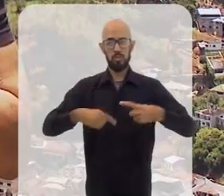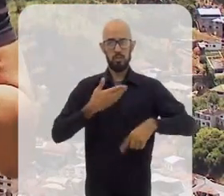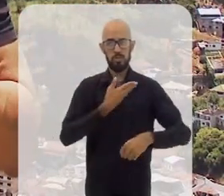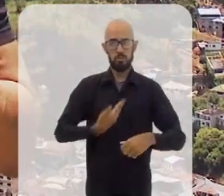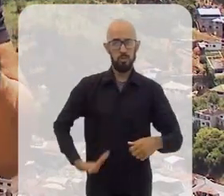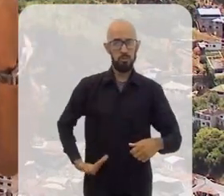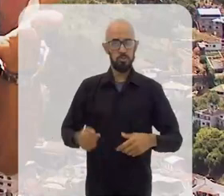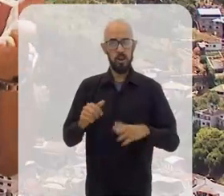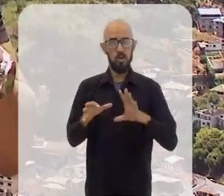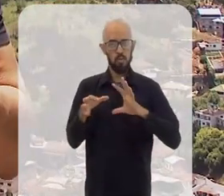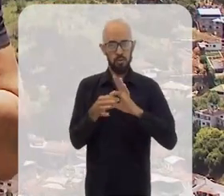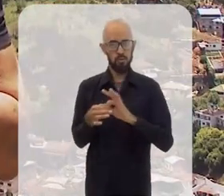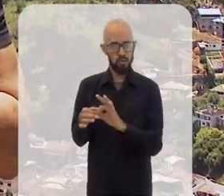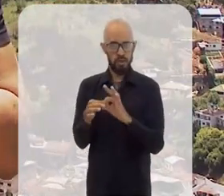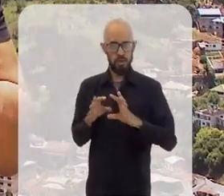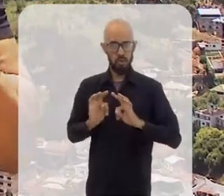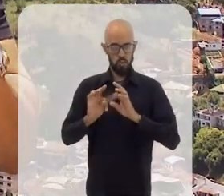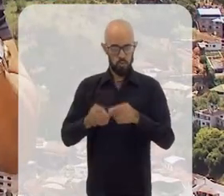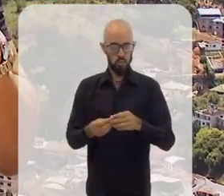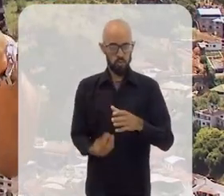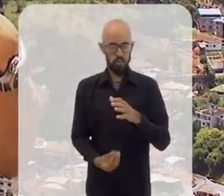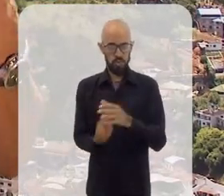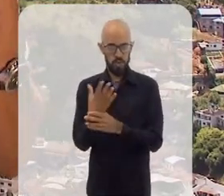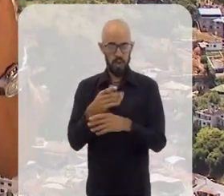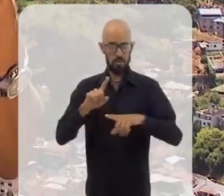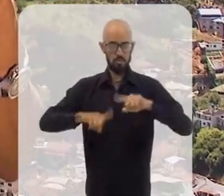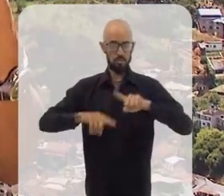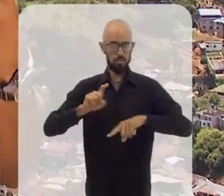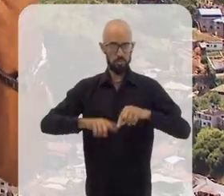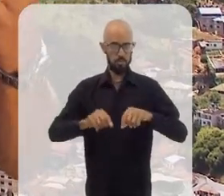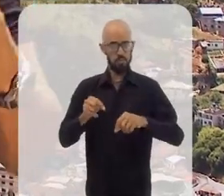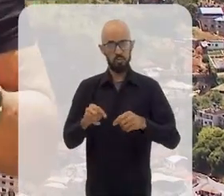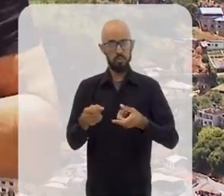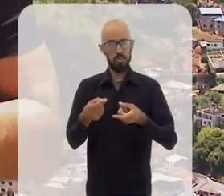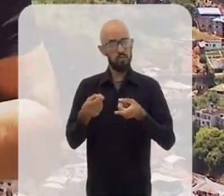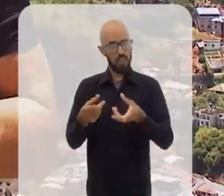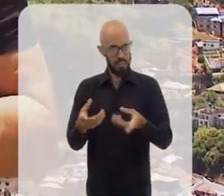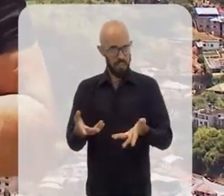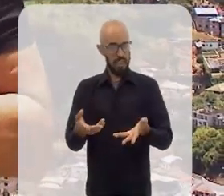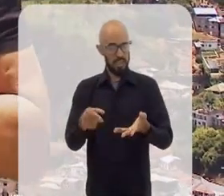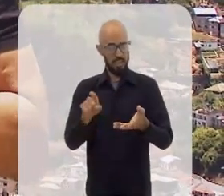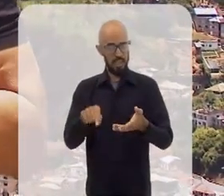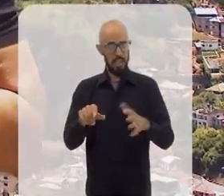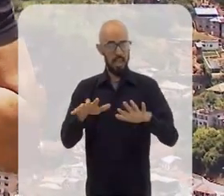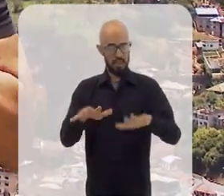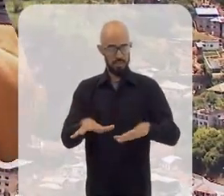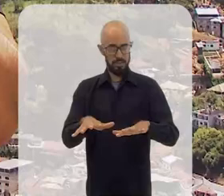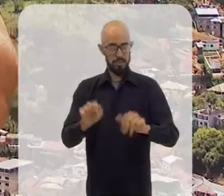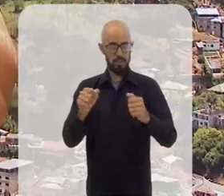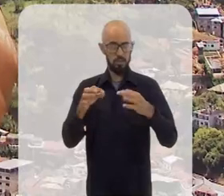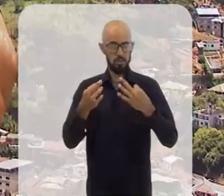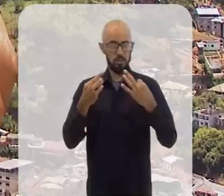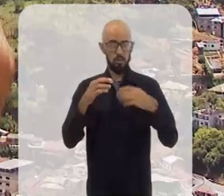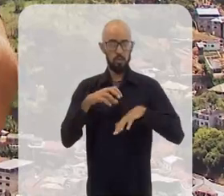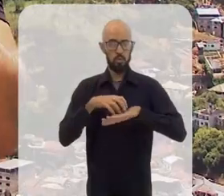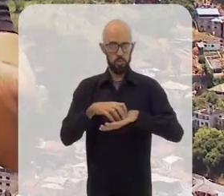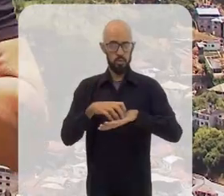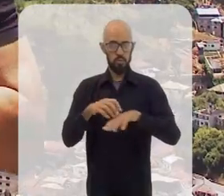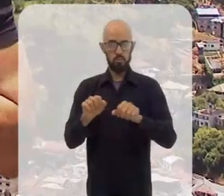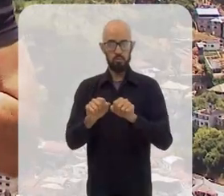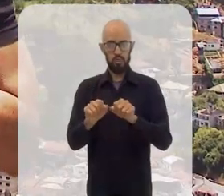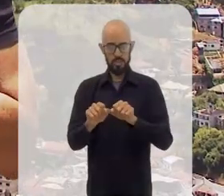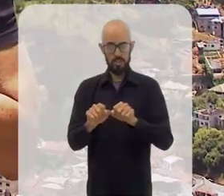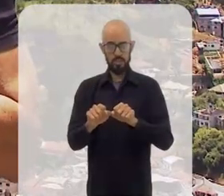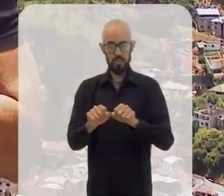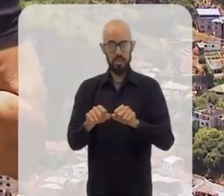públicas para unificar todos eles, criarmos um produto e colocarmos na prateleira para vender, que é isso que o turismo faz. E nós temos